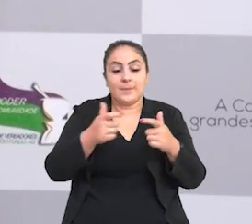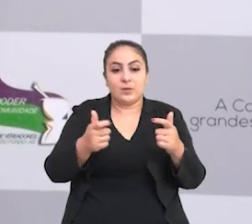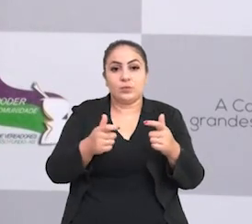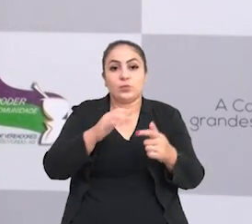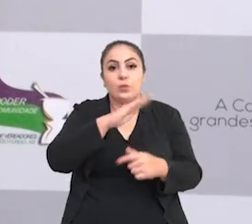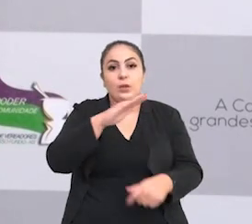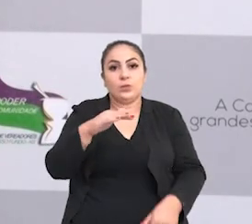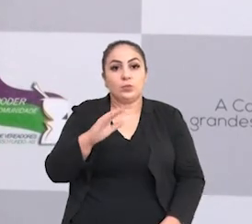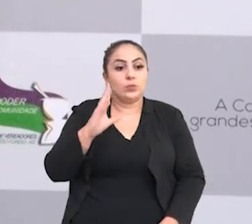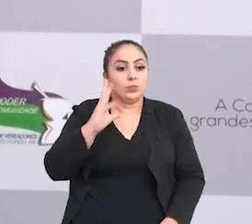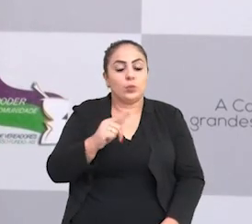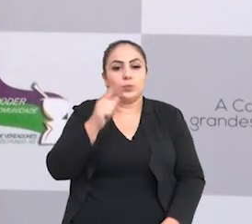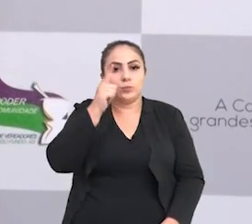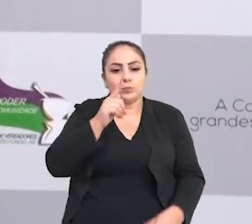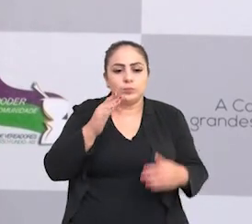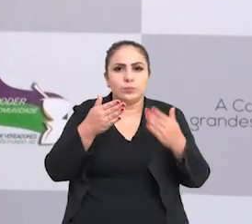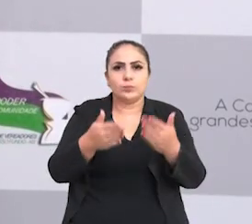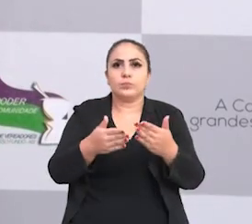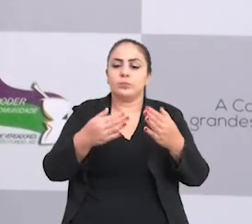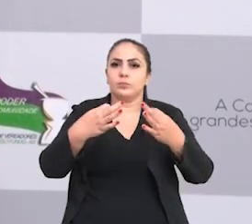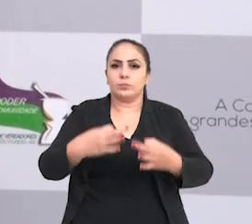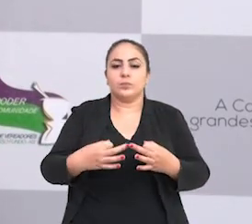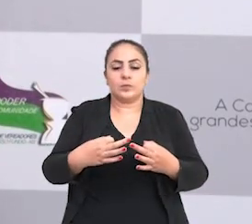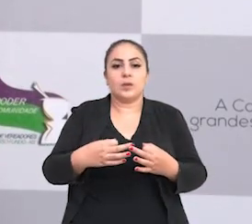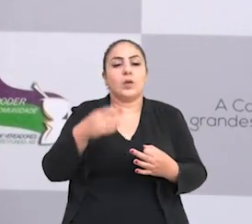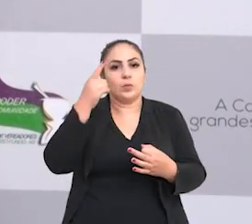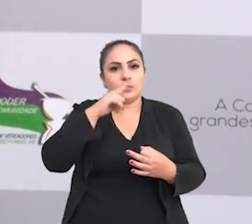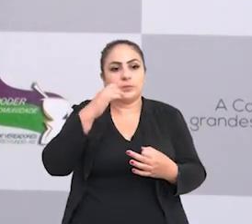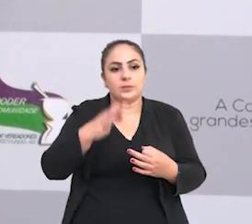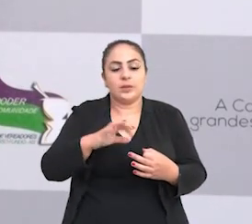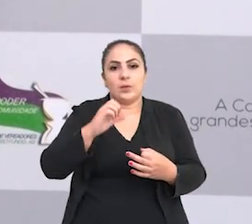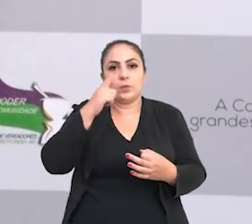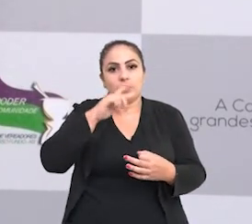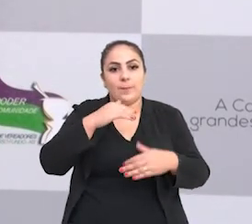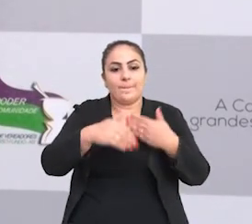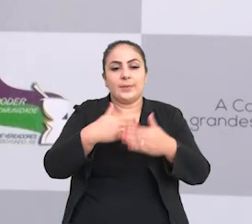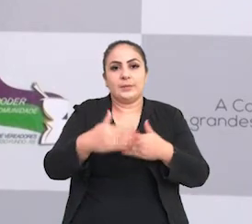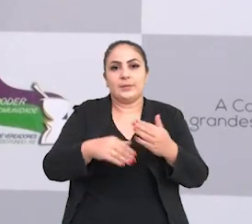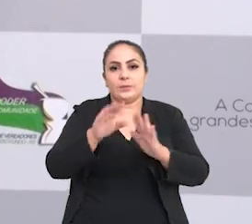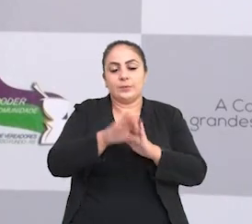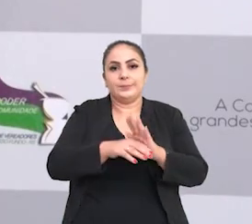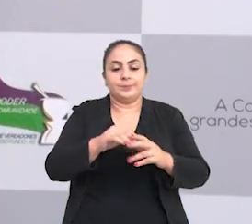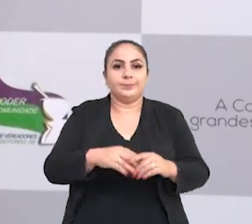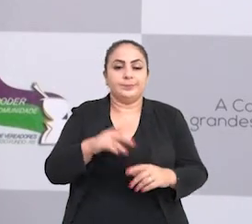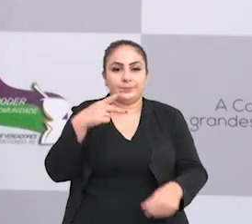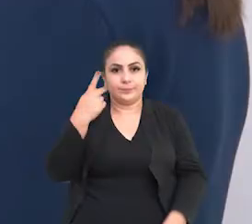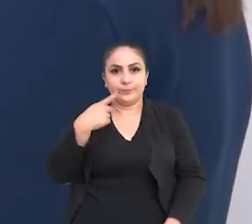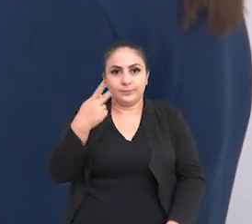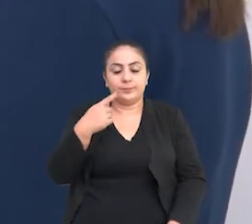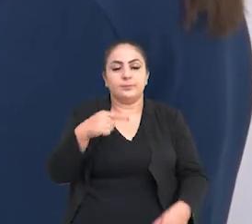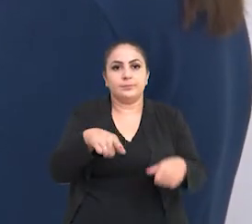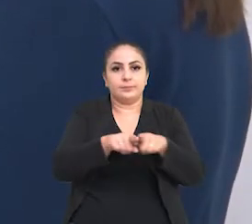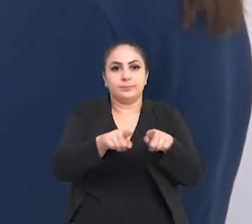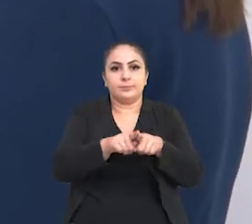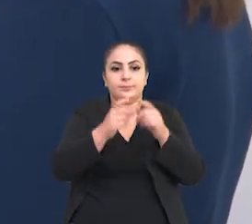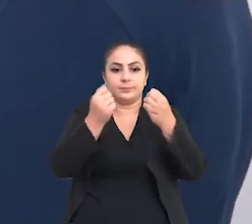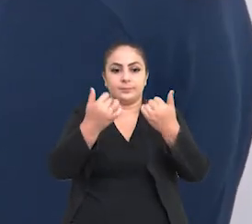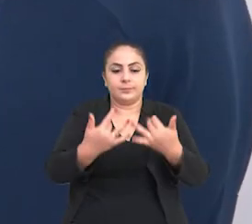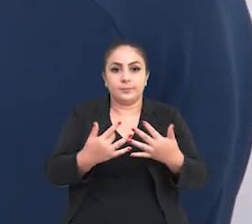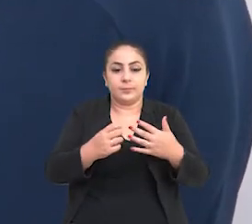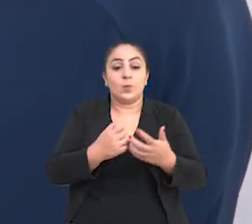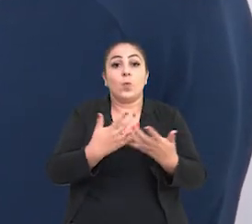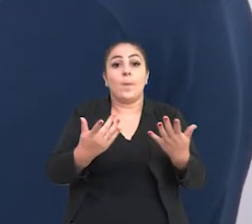um aprendizado maior do aluno, porque todo aluno concentrado e disciplinado, com certeza, ele vai aumentar o seu currículo escolar. Os vereadores